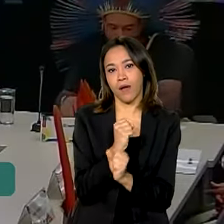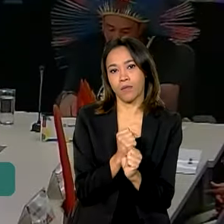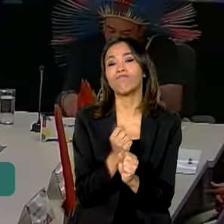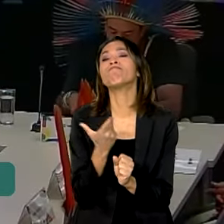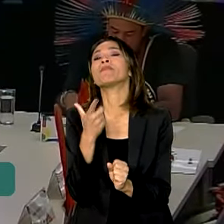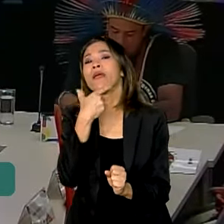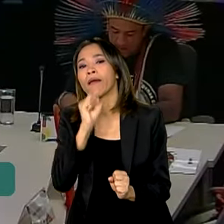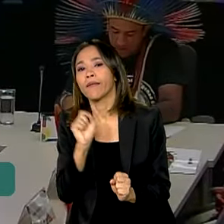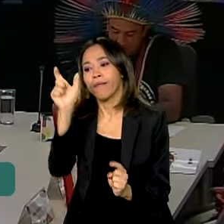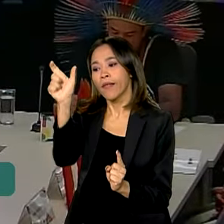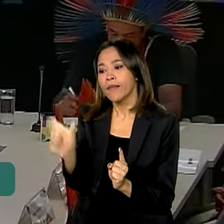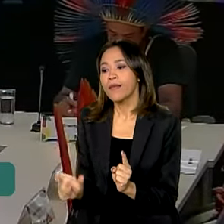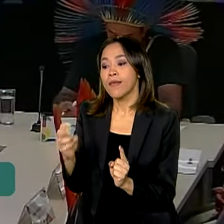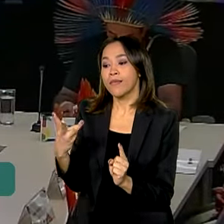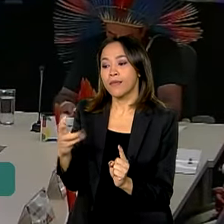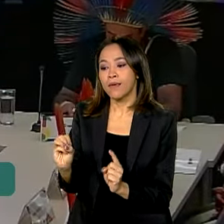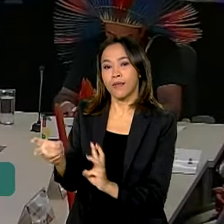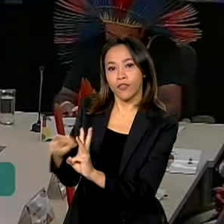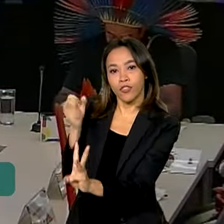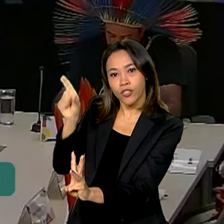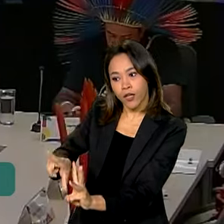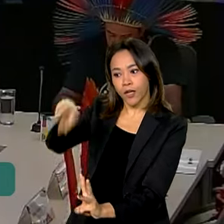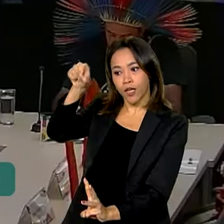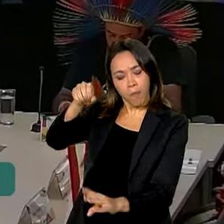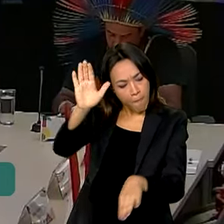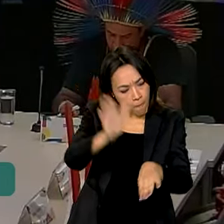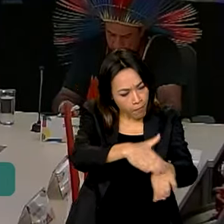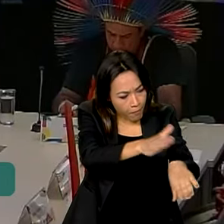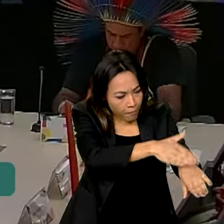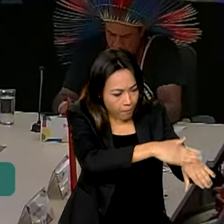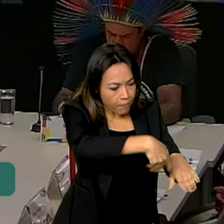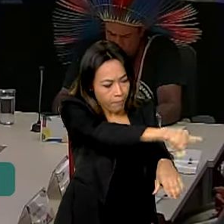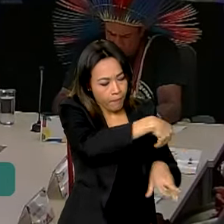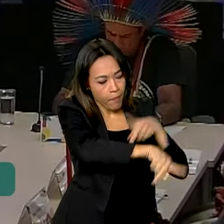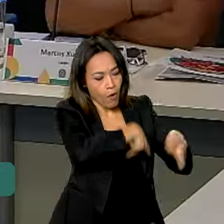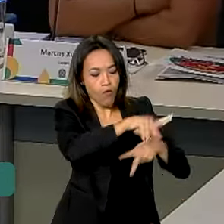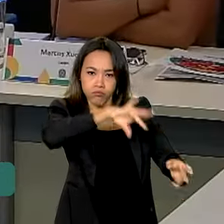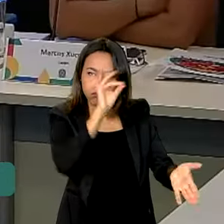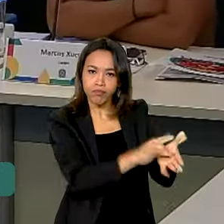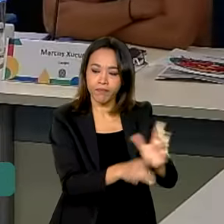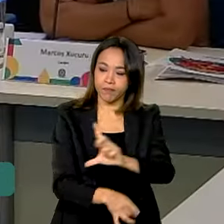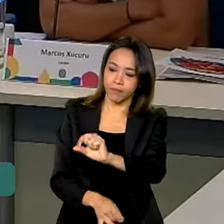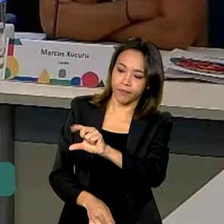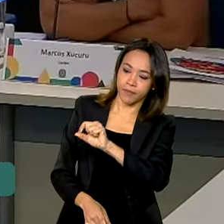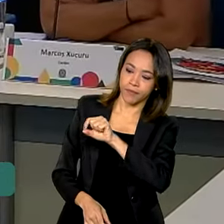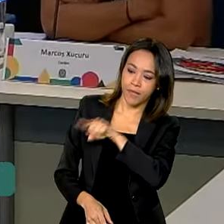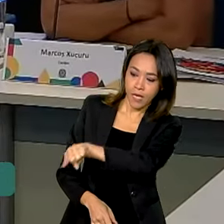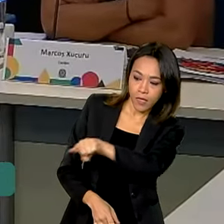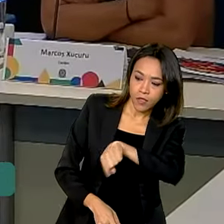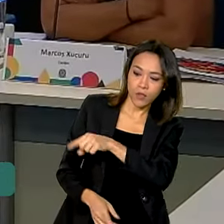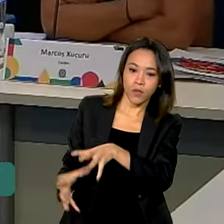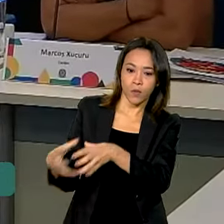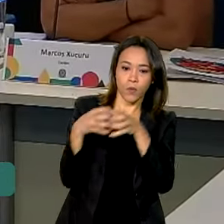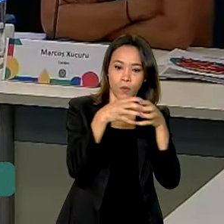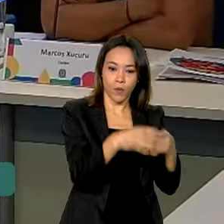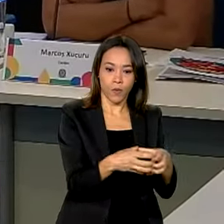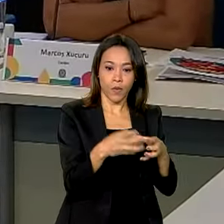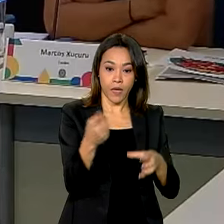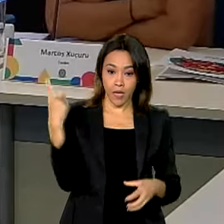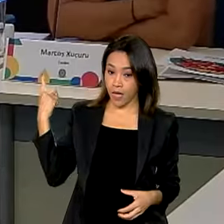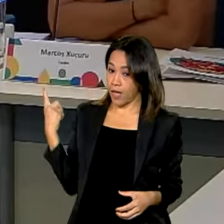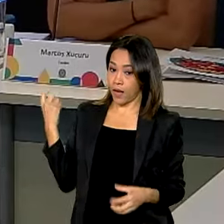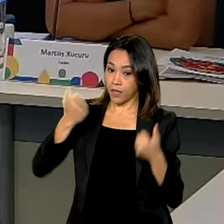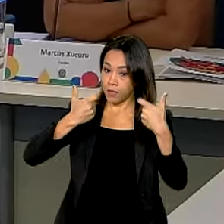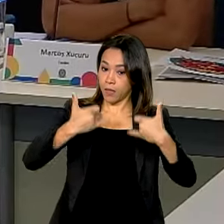entre eles, 30 indígenas eleitos pelos próprios povos originários. A gente sempre tem dito que para os povos indígenas